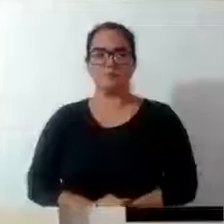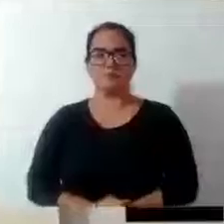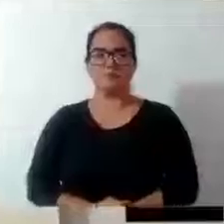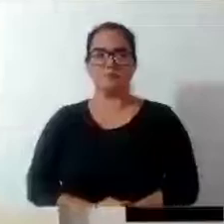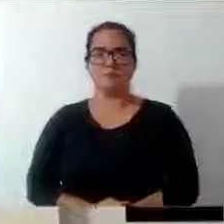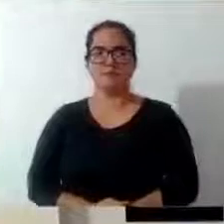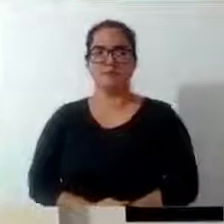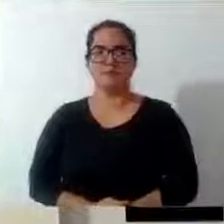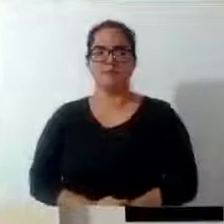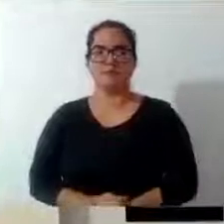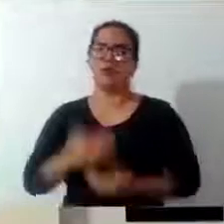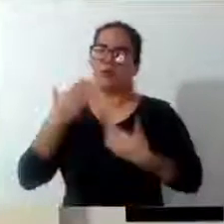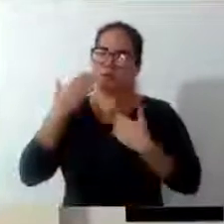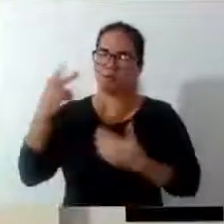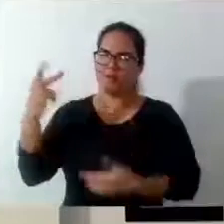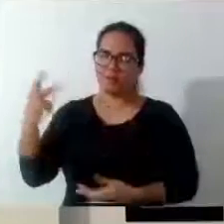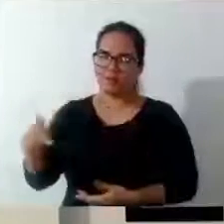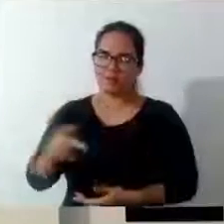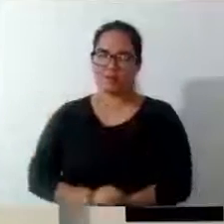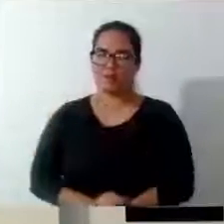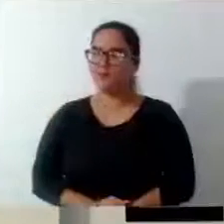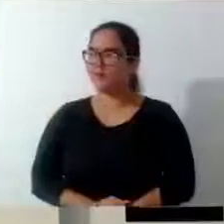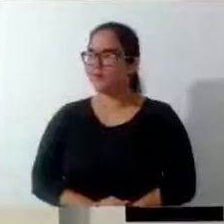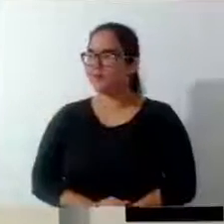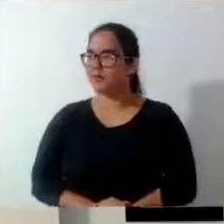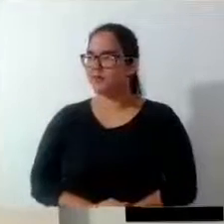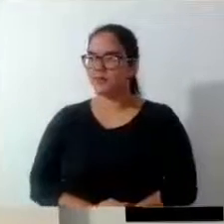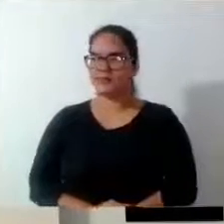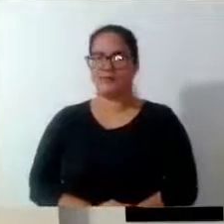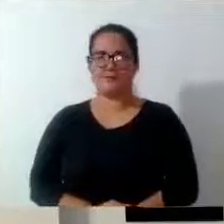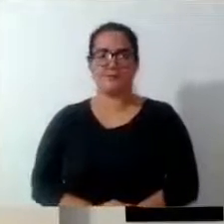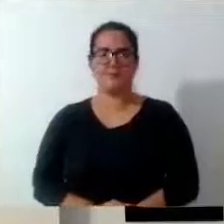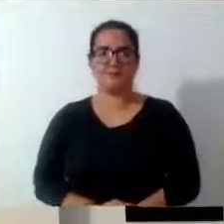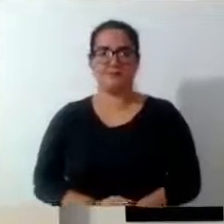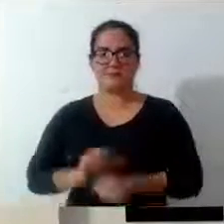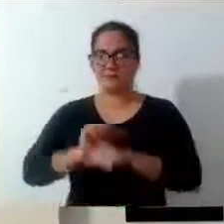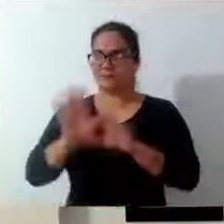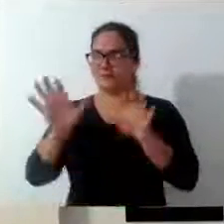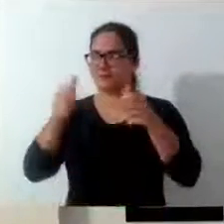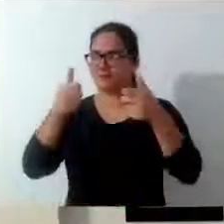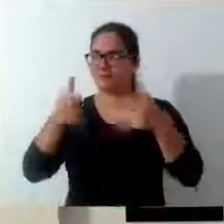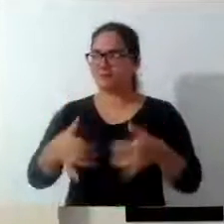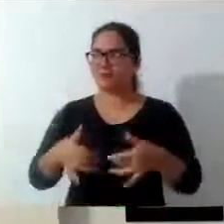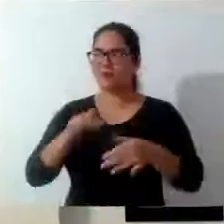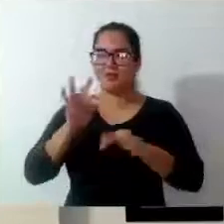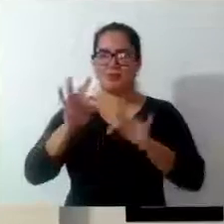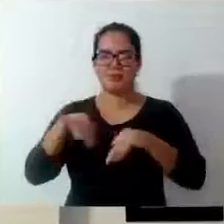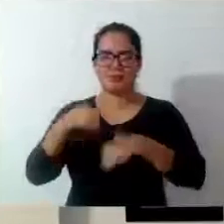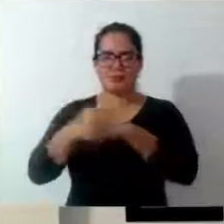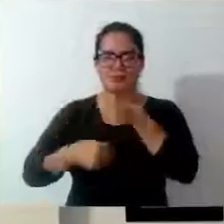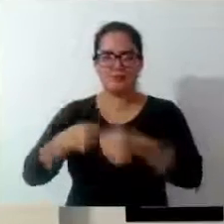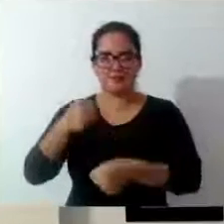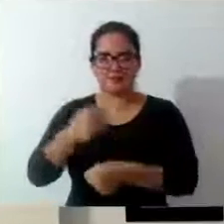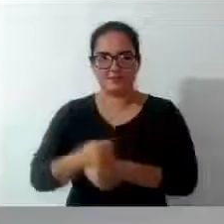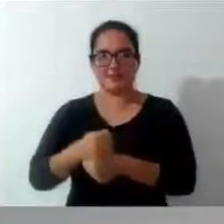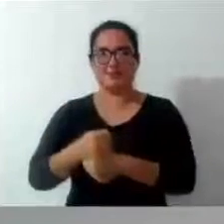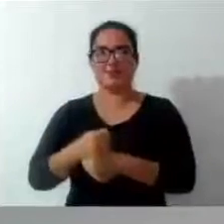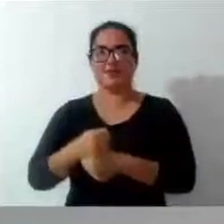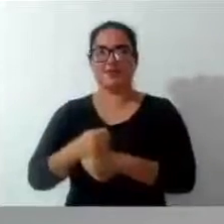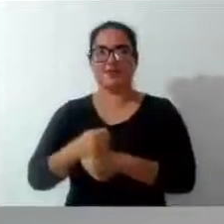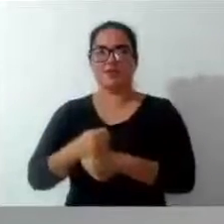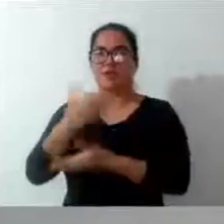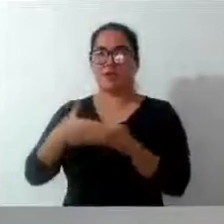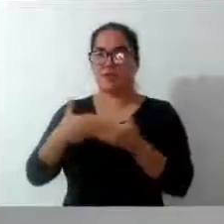Obrigado pela parte, vereadora Salete. E, para deixar claro, gente, a gente está no final de ano, uma troca de governo federal,